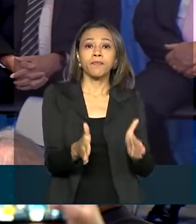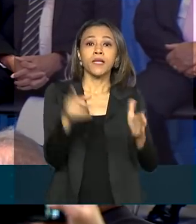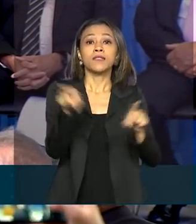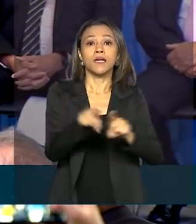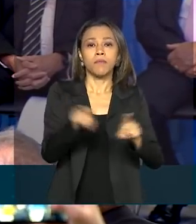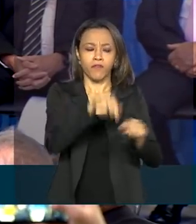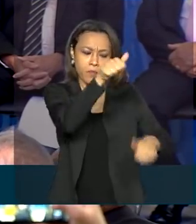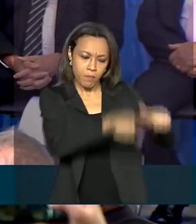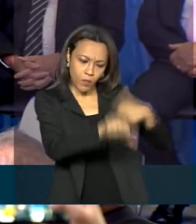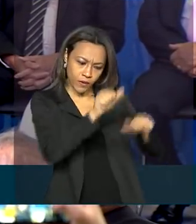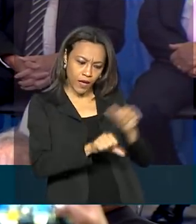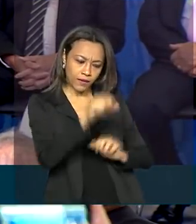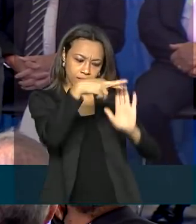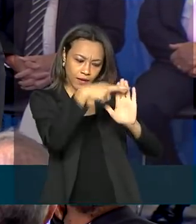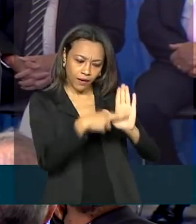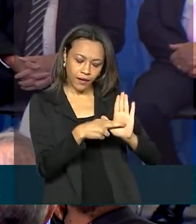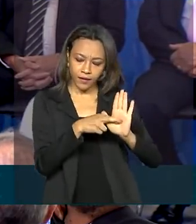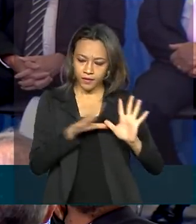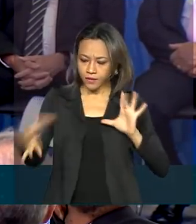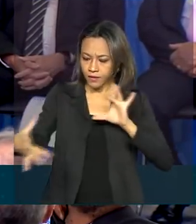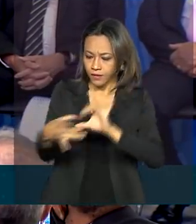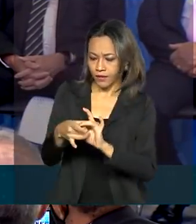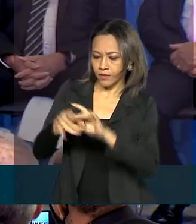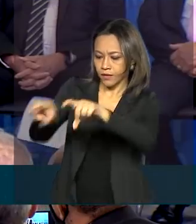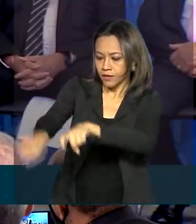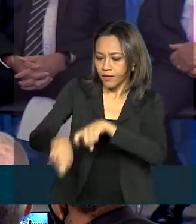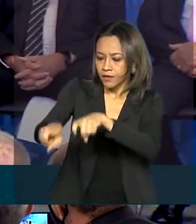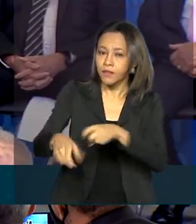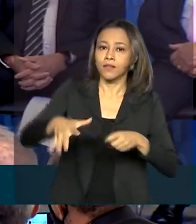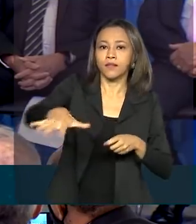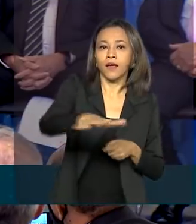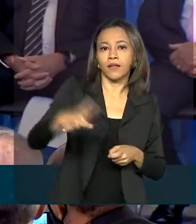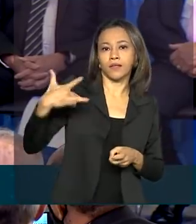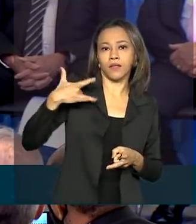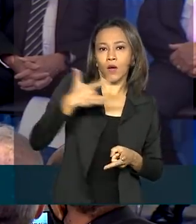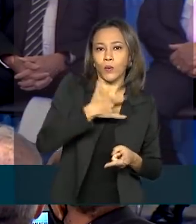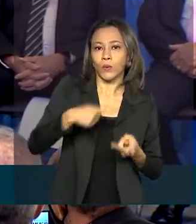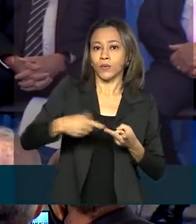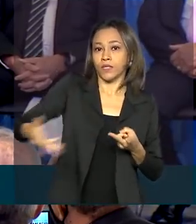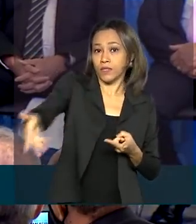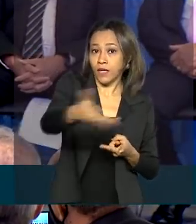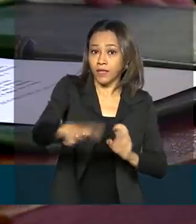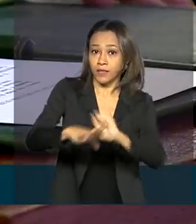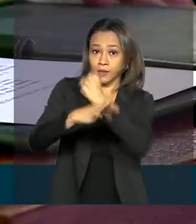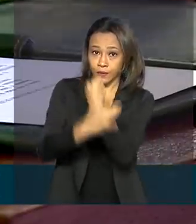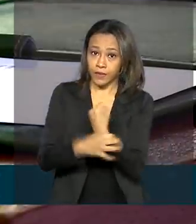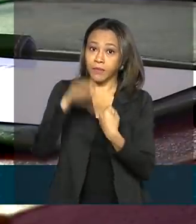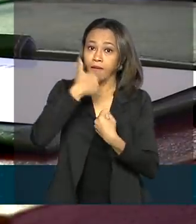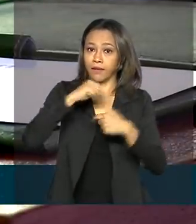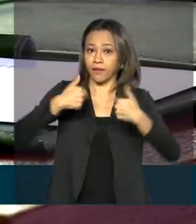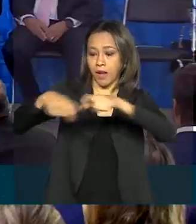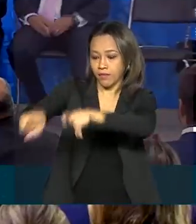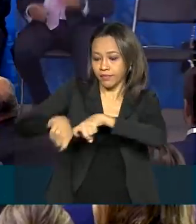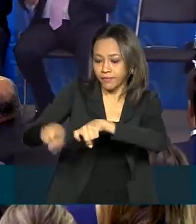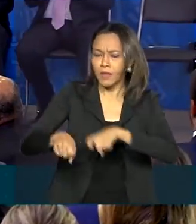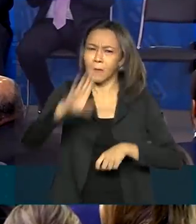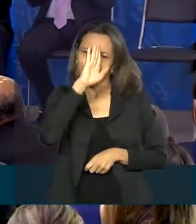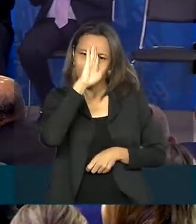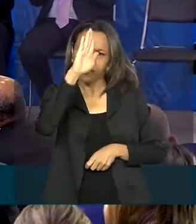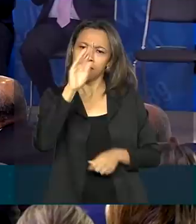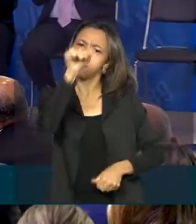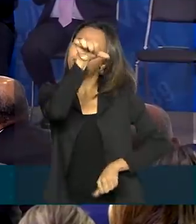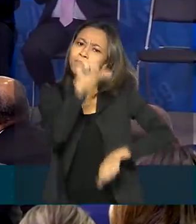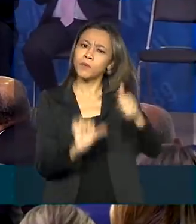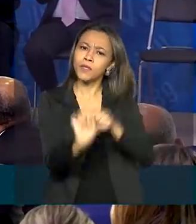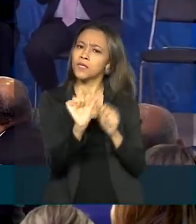regras trabalhistas do campo, que regulamentam a saúde e a segurança dos trabalhadores rurais. Uma das principais mudanças